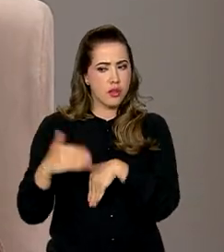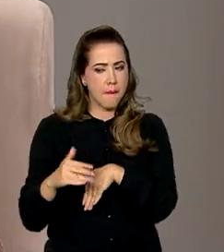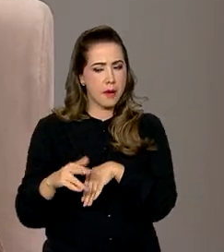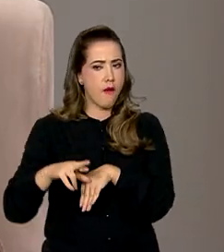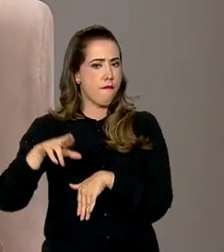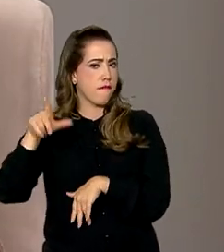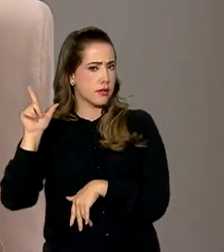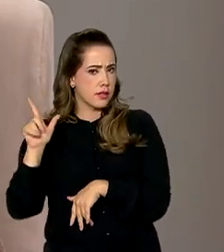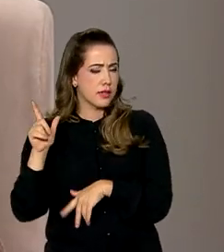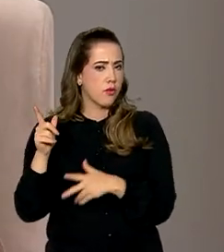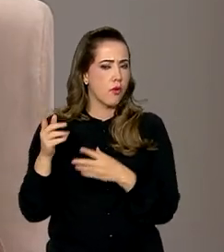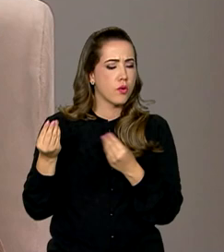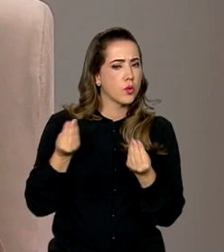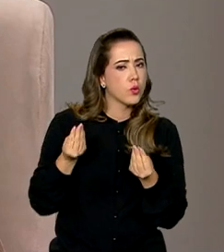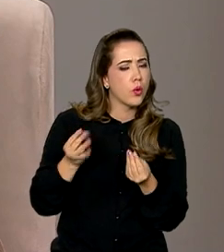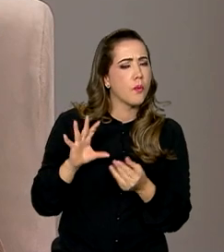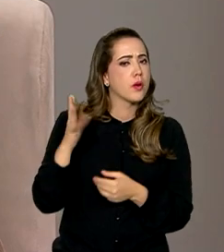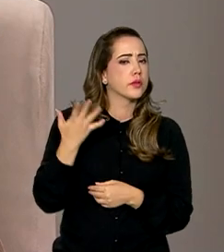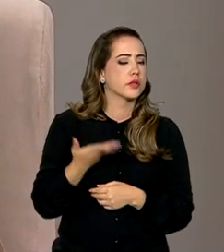principal ali,